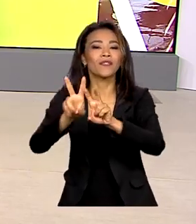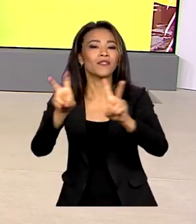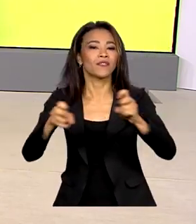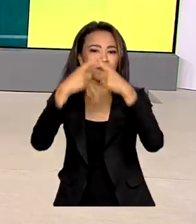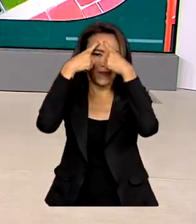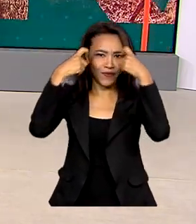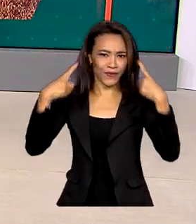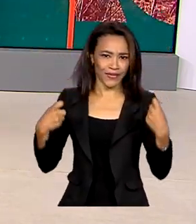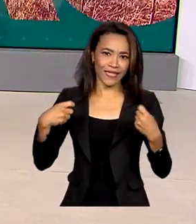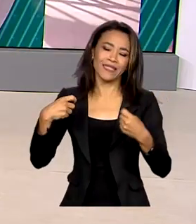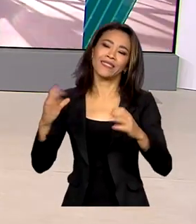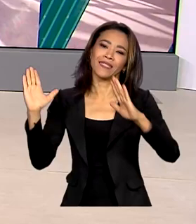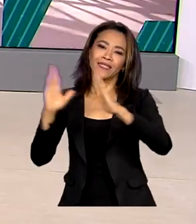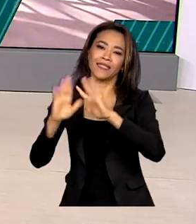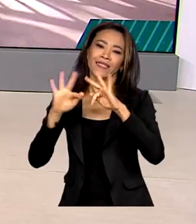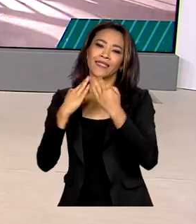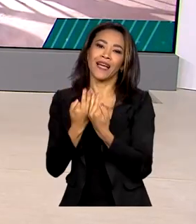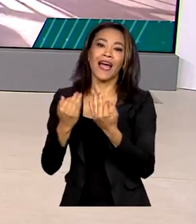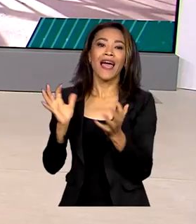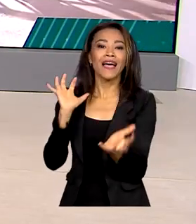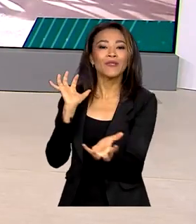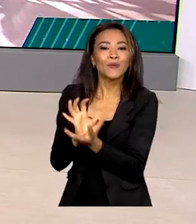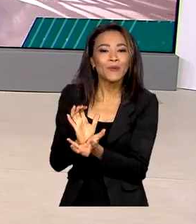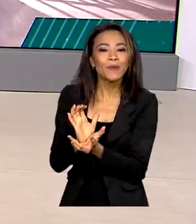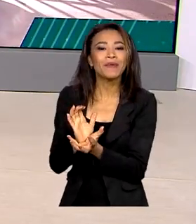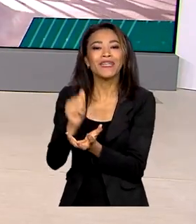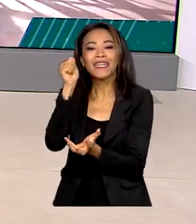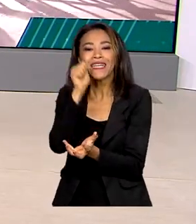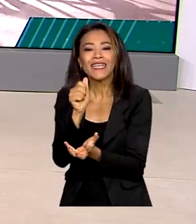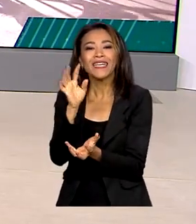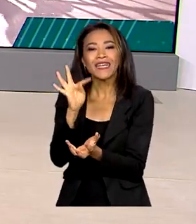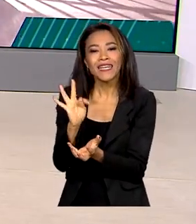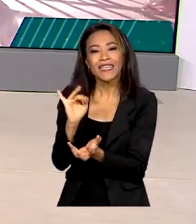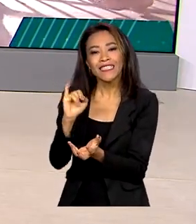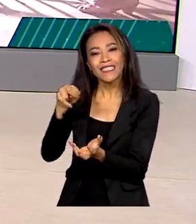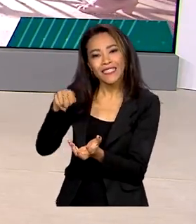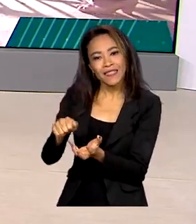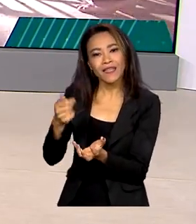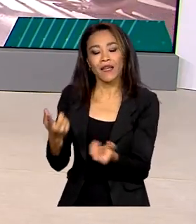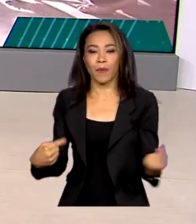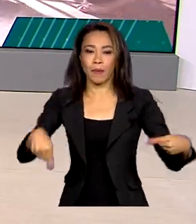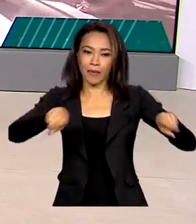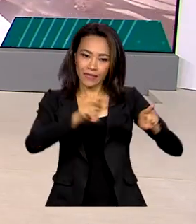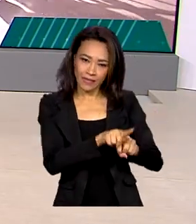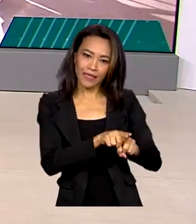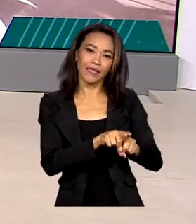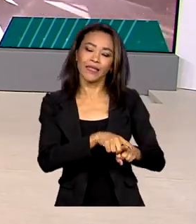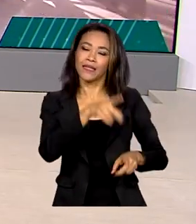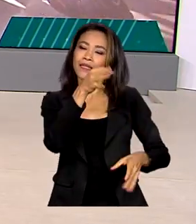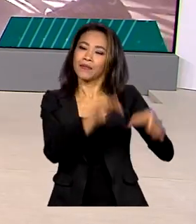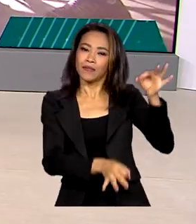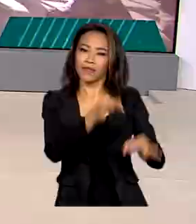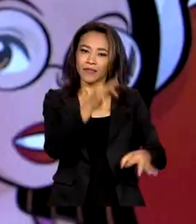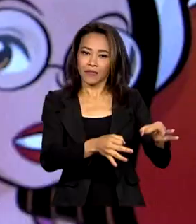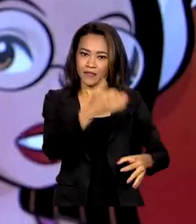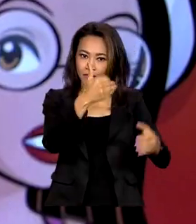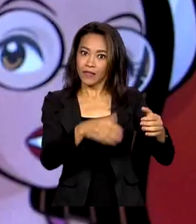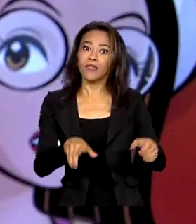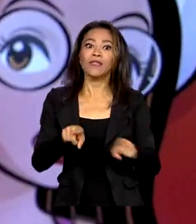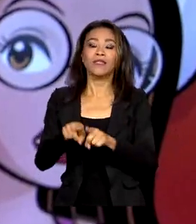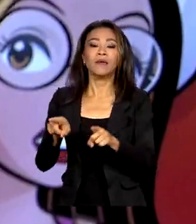doméstica. A turma da Tina é fruto de parceria entre o Ministério da Justiça e o Instituto Maurício de Souza.